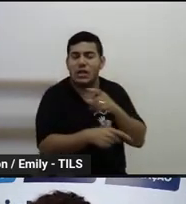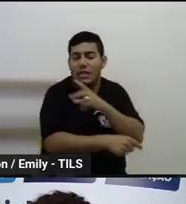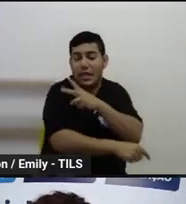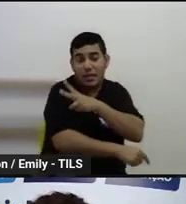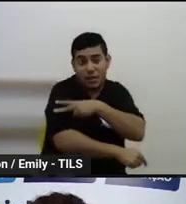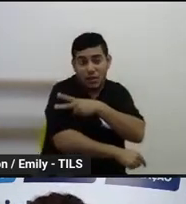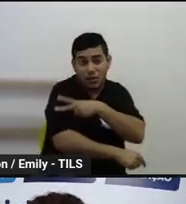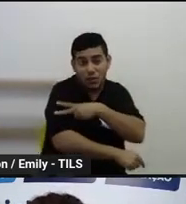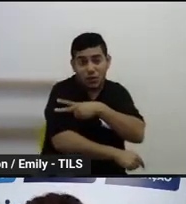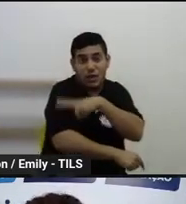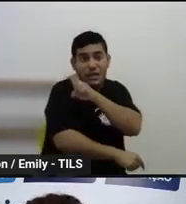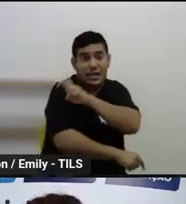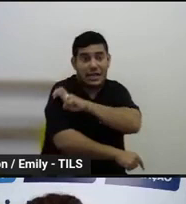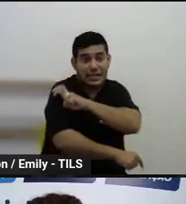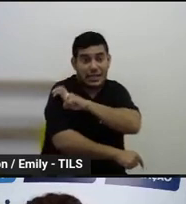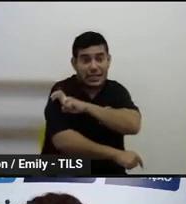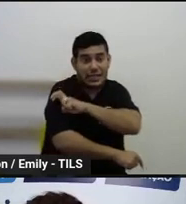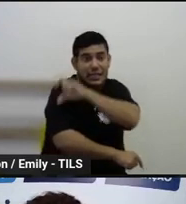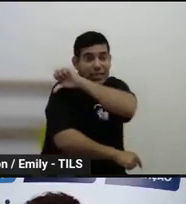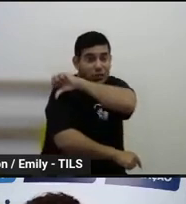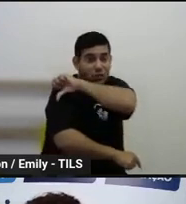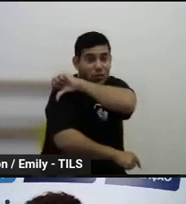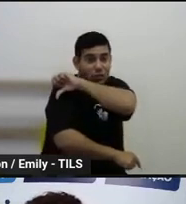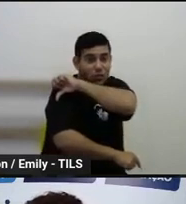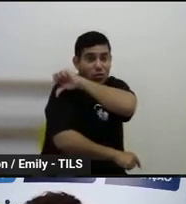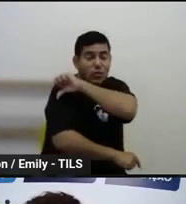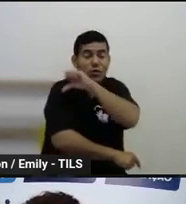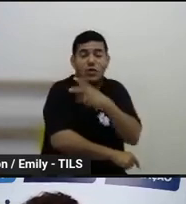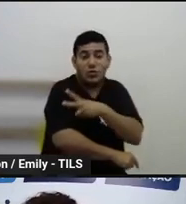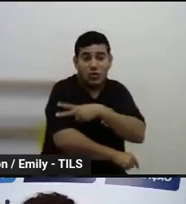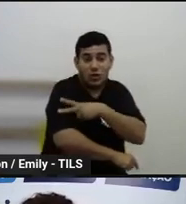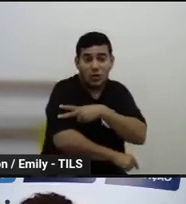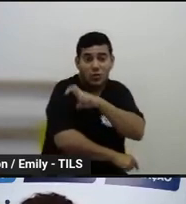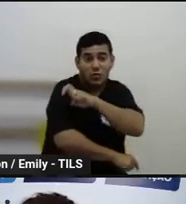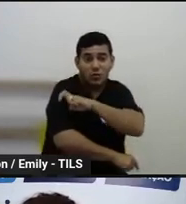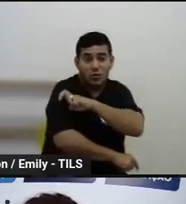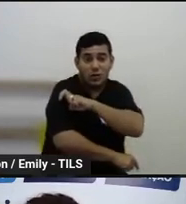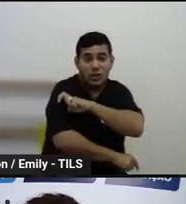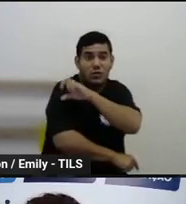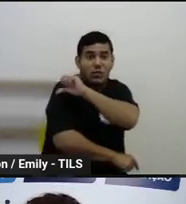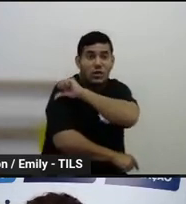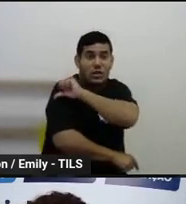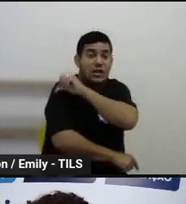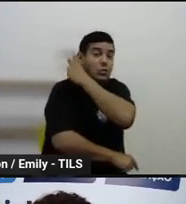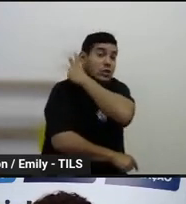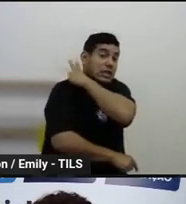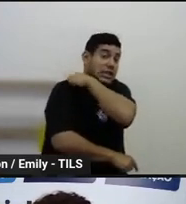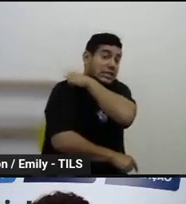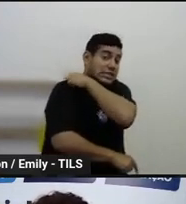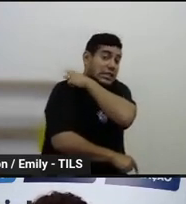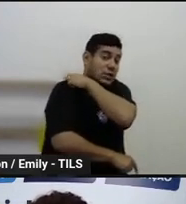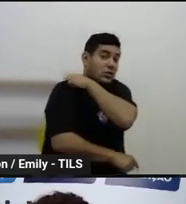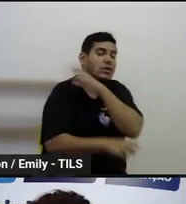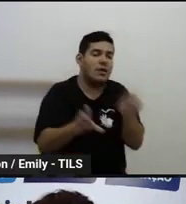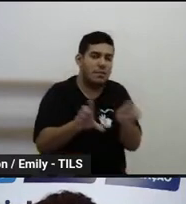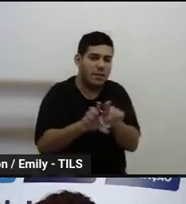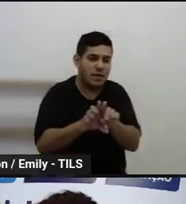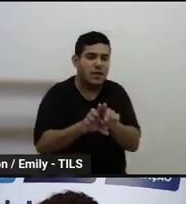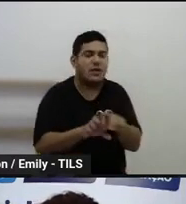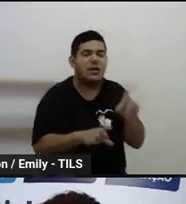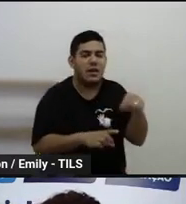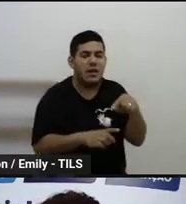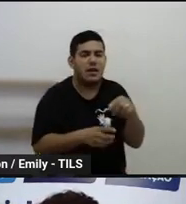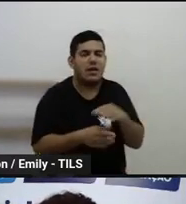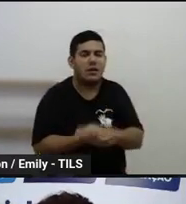e nono anos do ensino fundamental e também para a terceira série do ensino médio. Que, no caso aí,